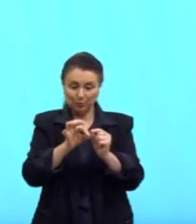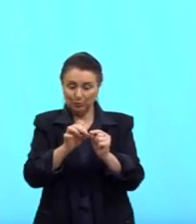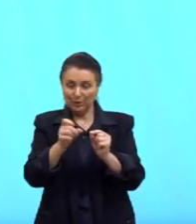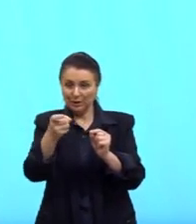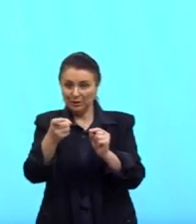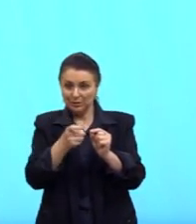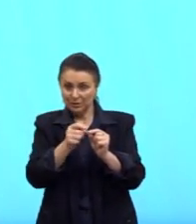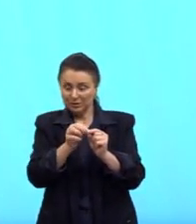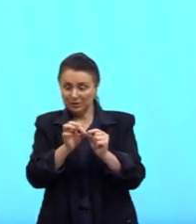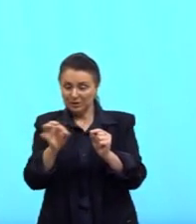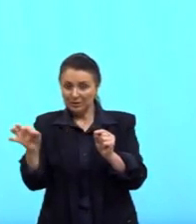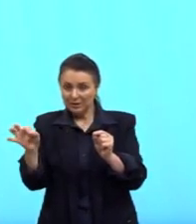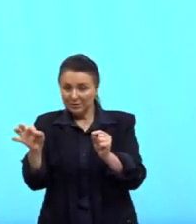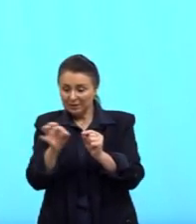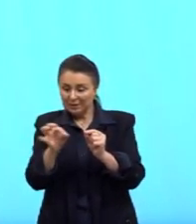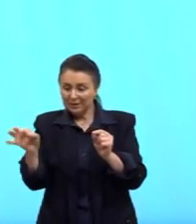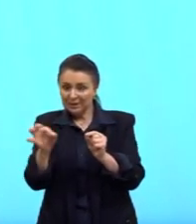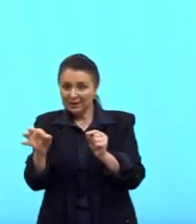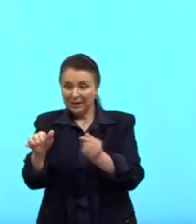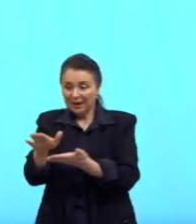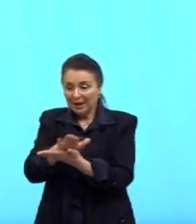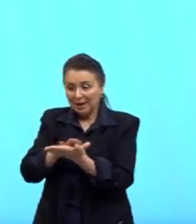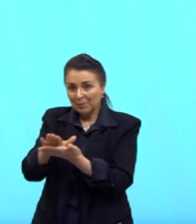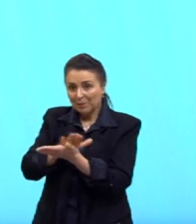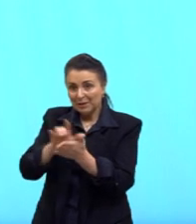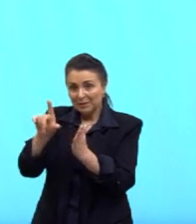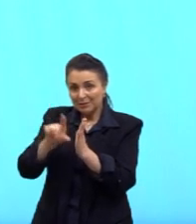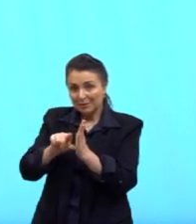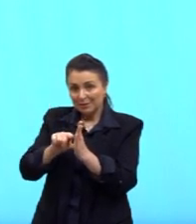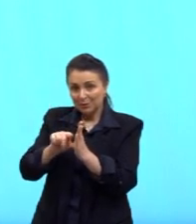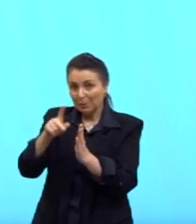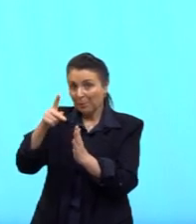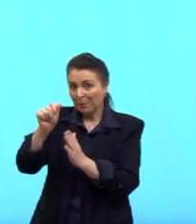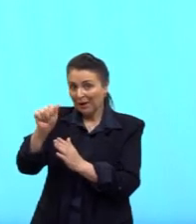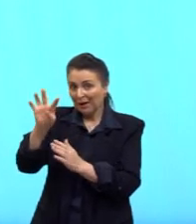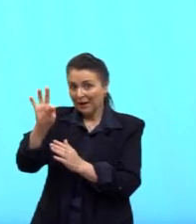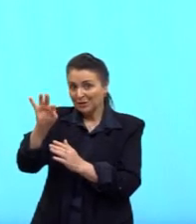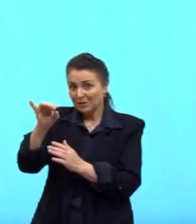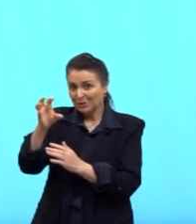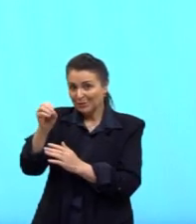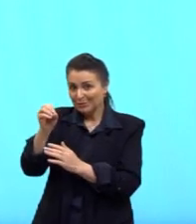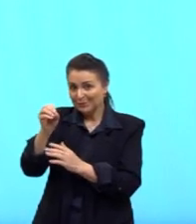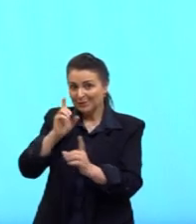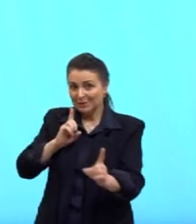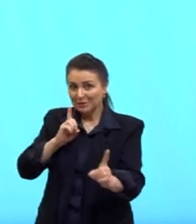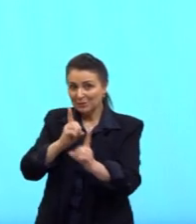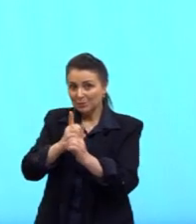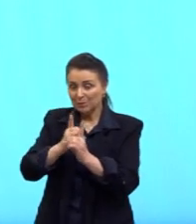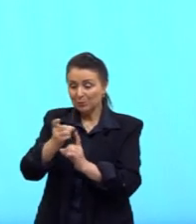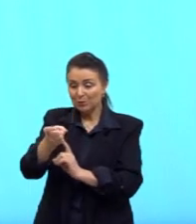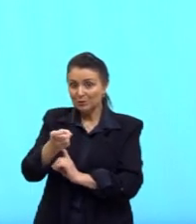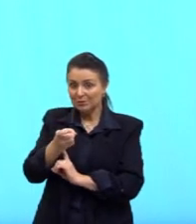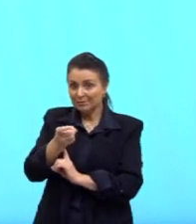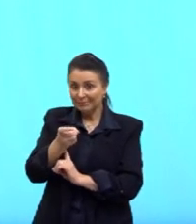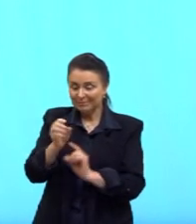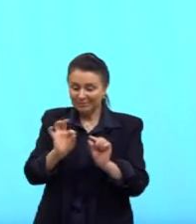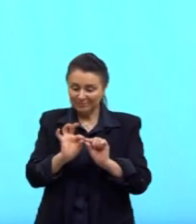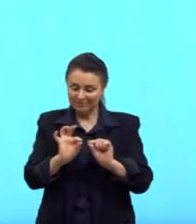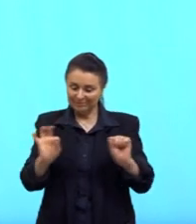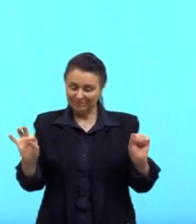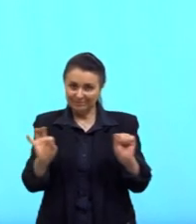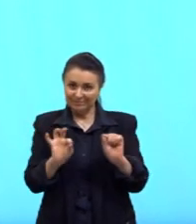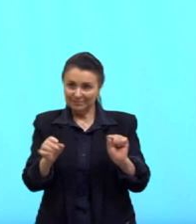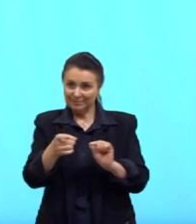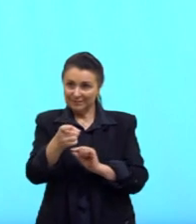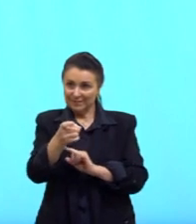extremidade da base menor, ou até o pátio, né. Então, nós vamos descobrir essa medida X. Por quê? Eu tenho